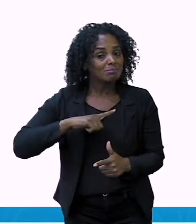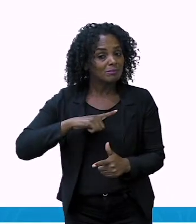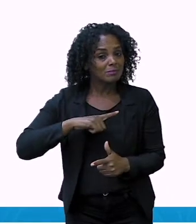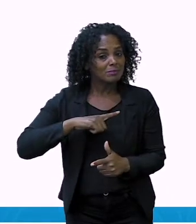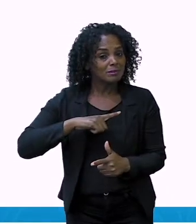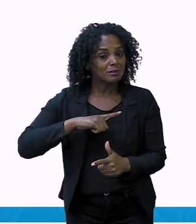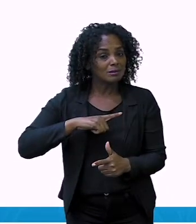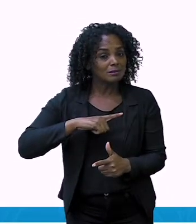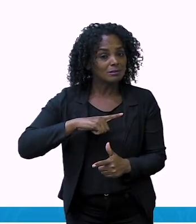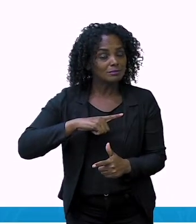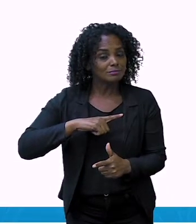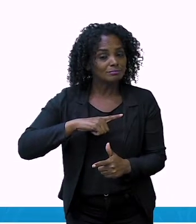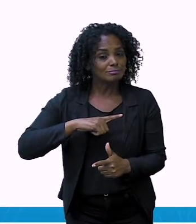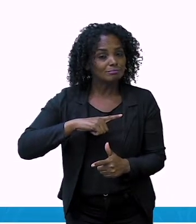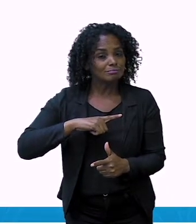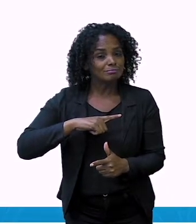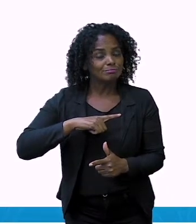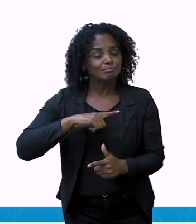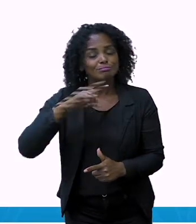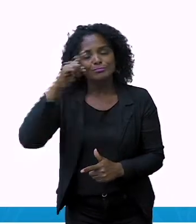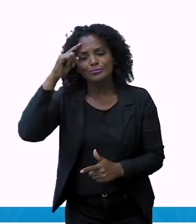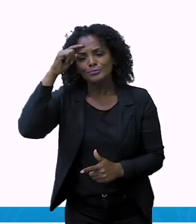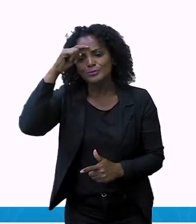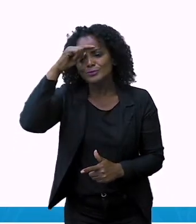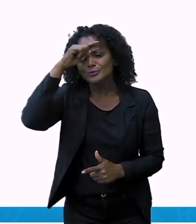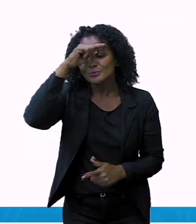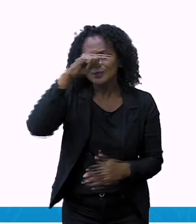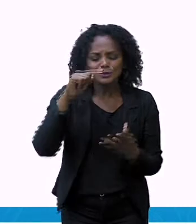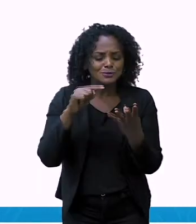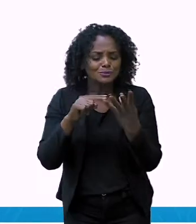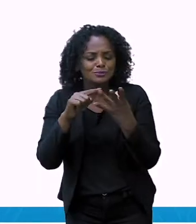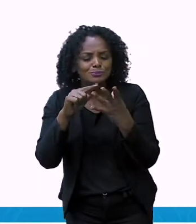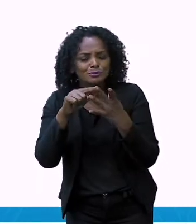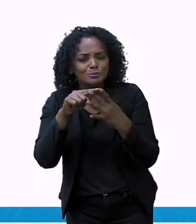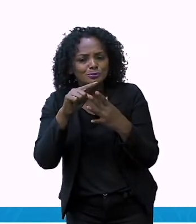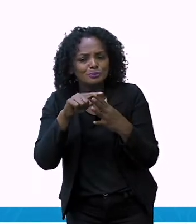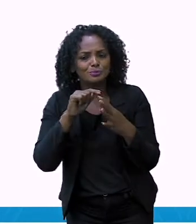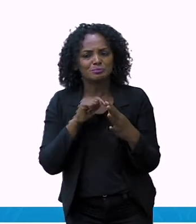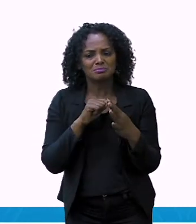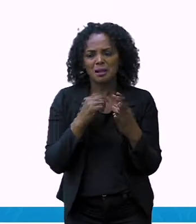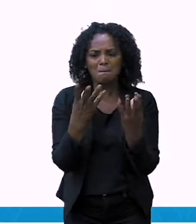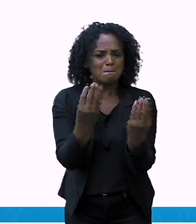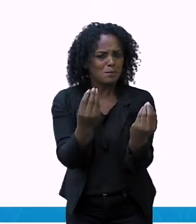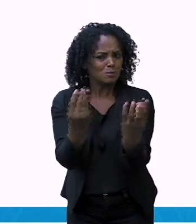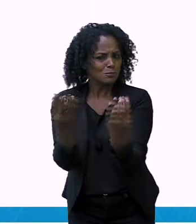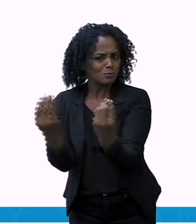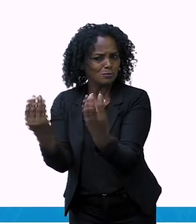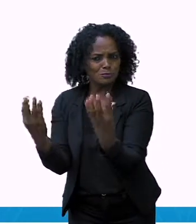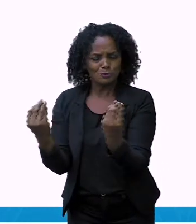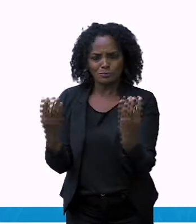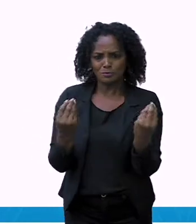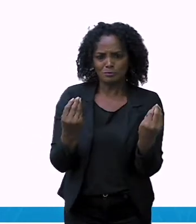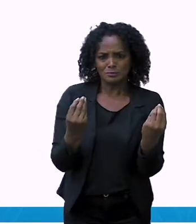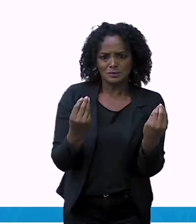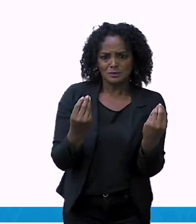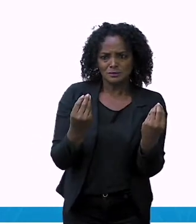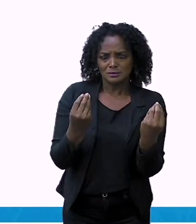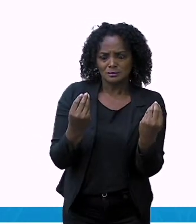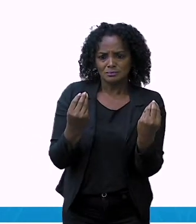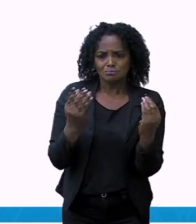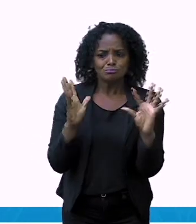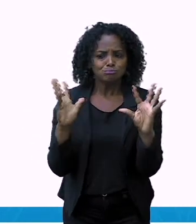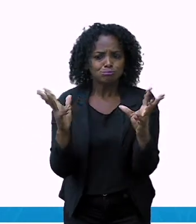Era muito difícil contá-los. Claro, eram muitos, né? Todo mundo ficou assim,